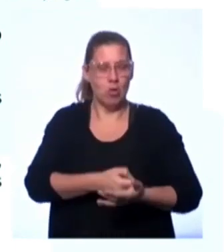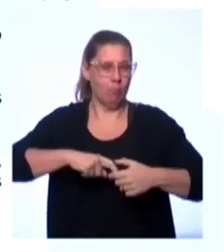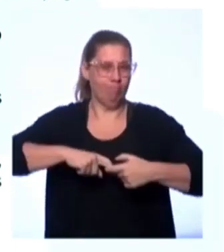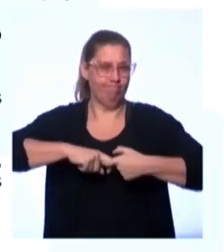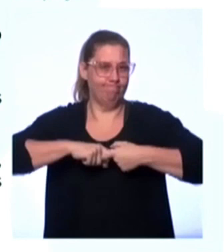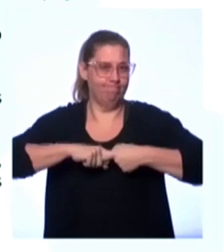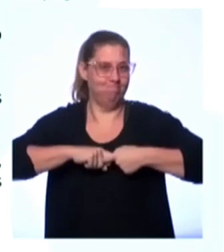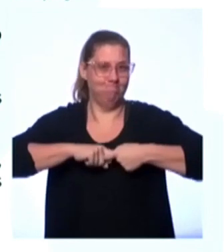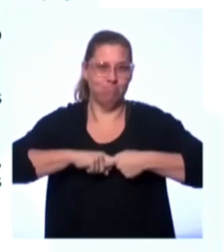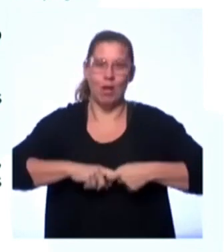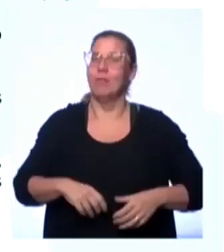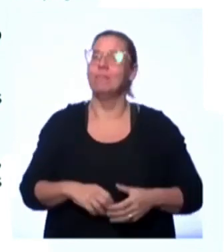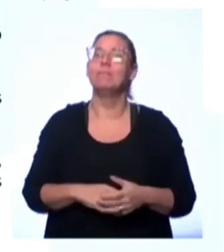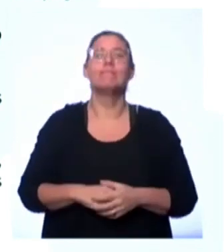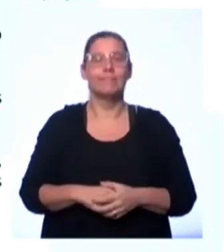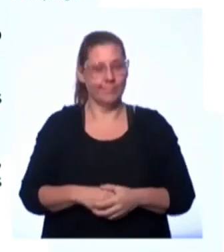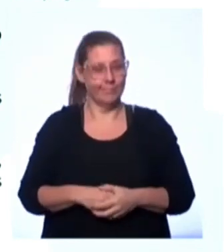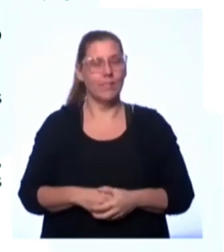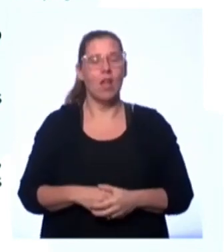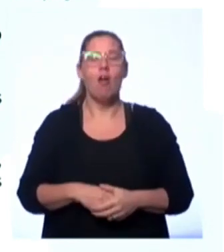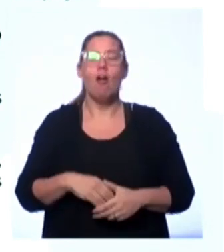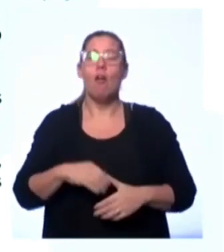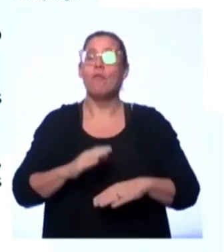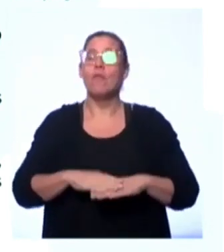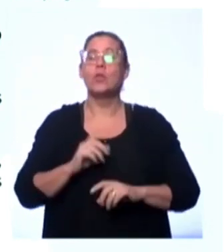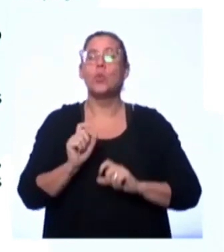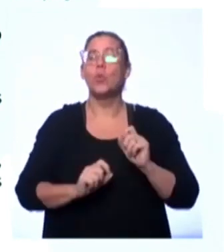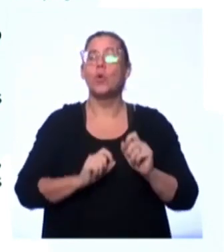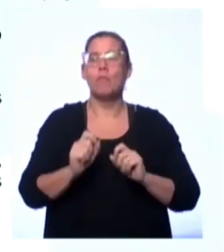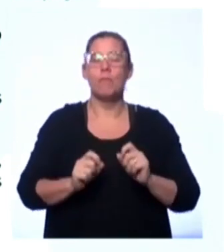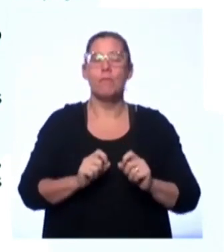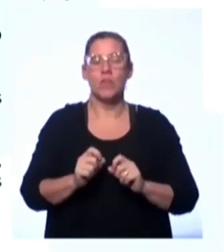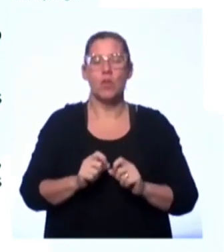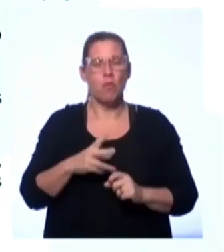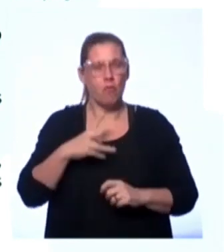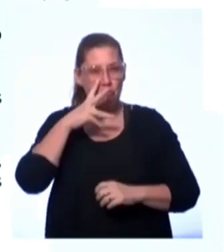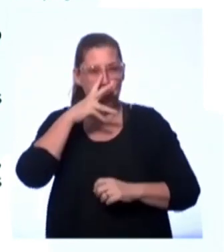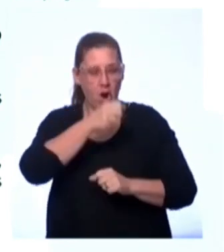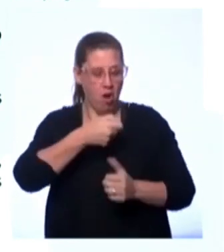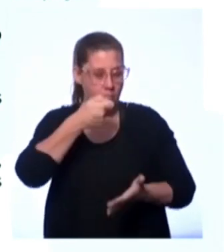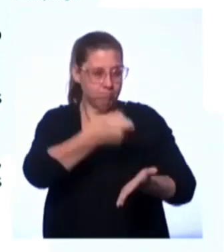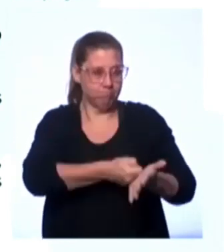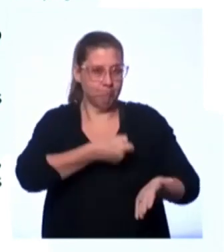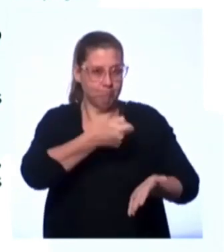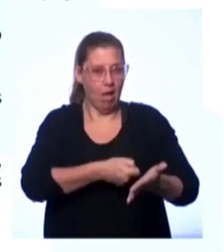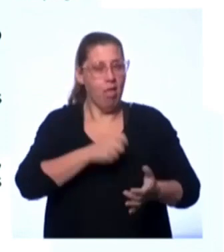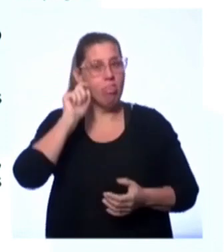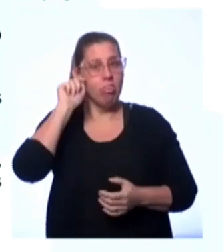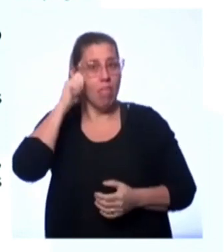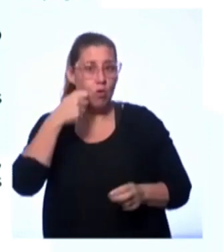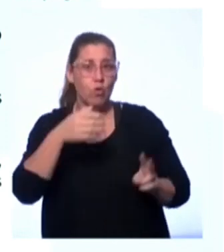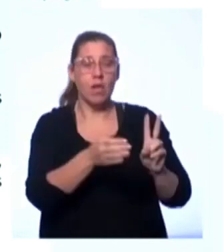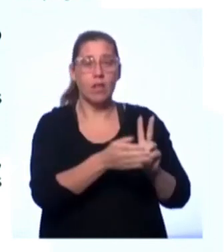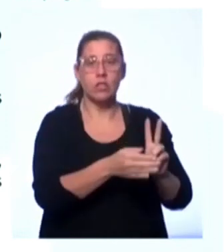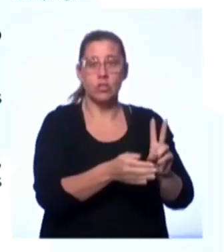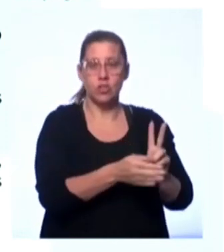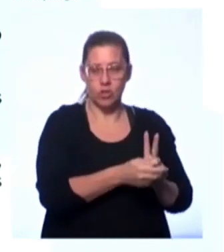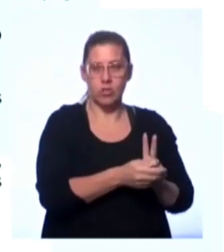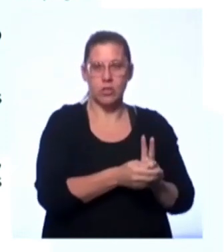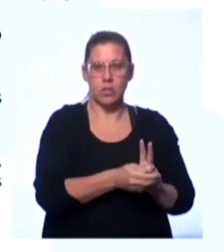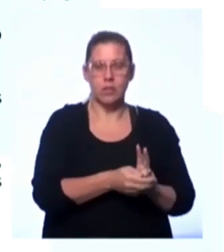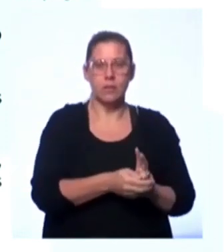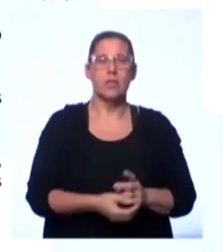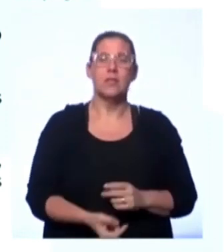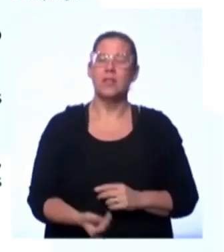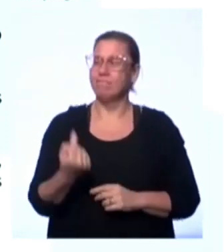cede oposição ou reação a uma força opressora. Então, negros e indígenas, desde o